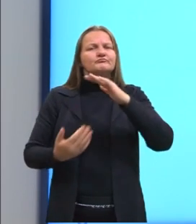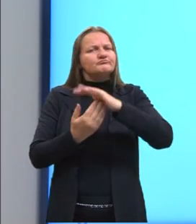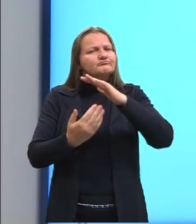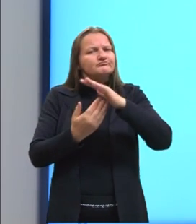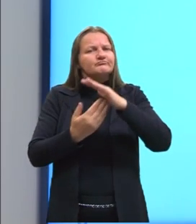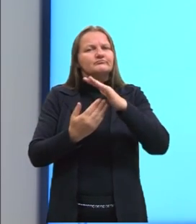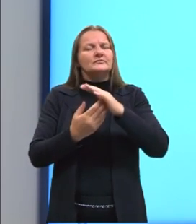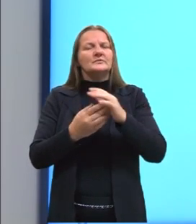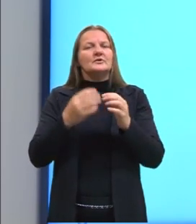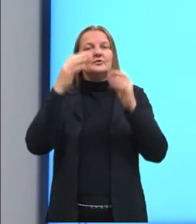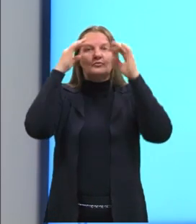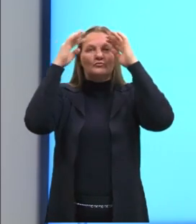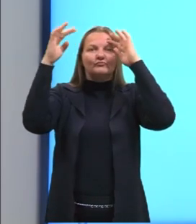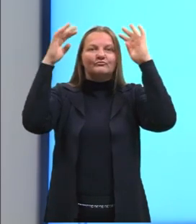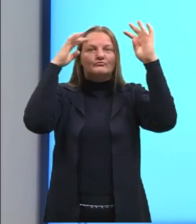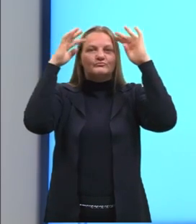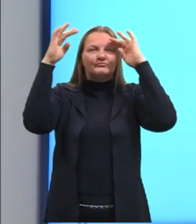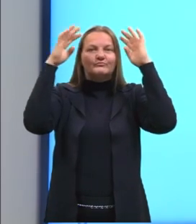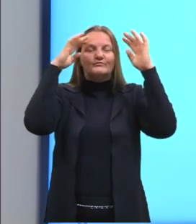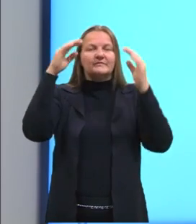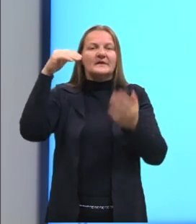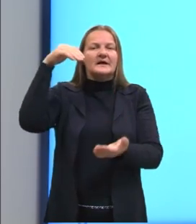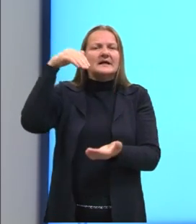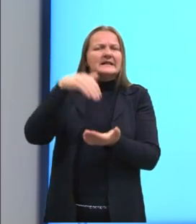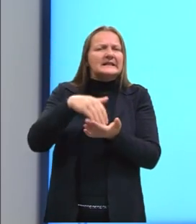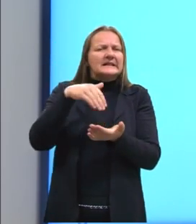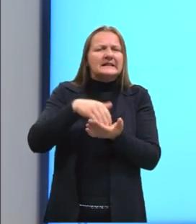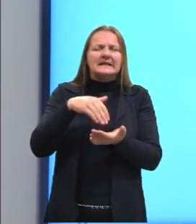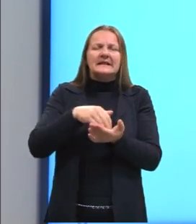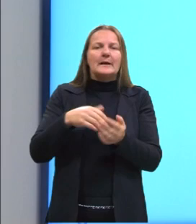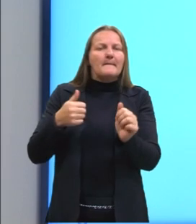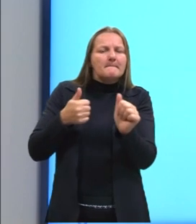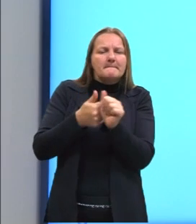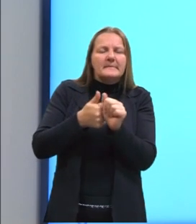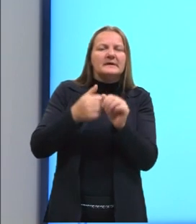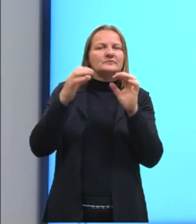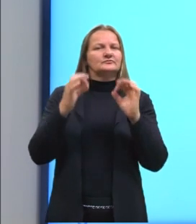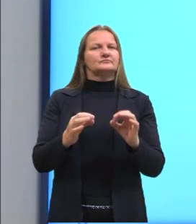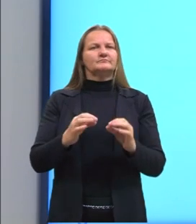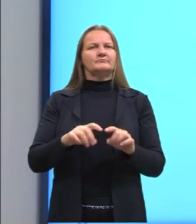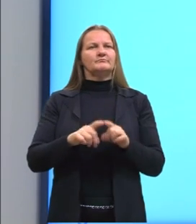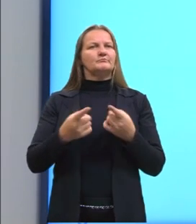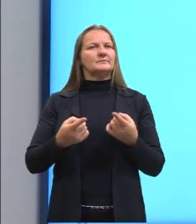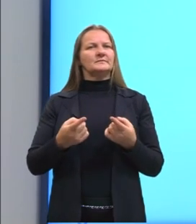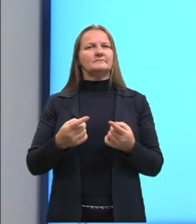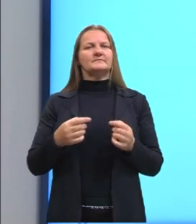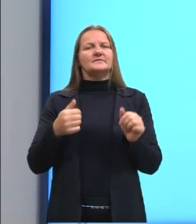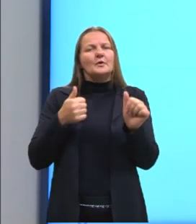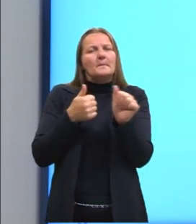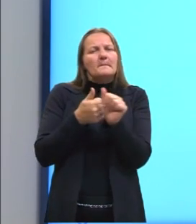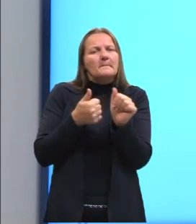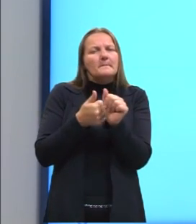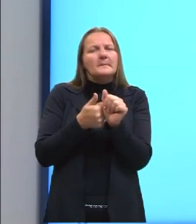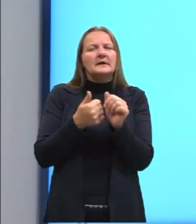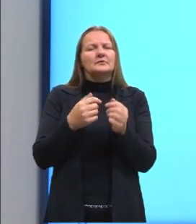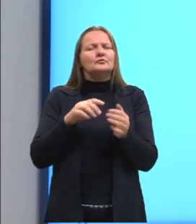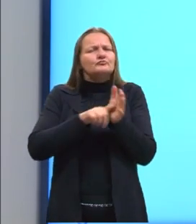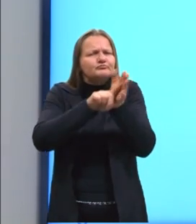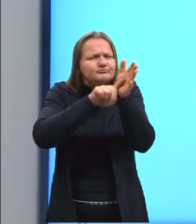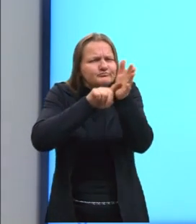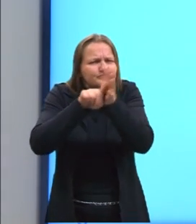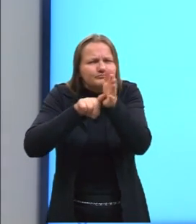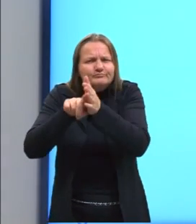essa ilusória temperatura. Chegando cada vez mais perto dela. Mas, apenas mais próximo. Então, gente